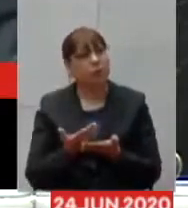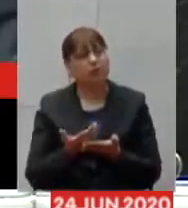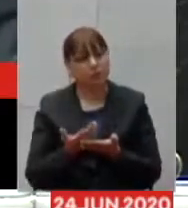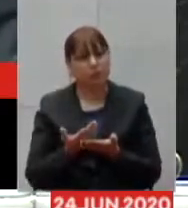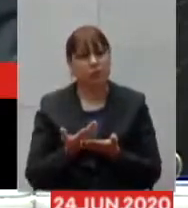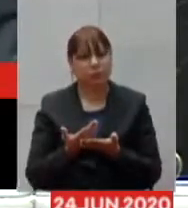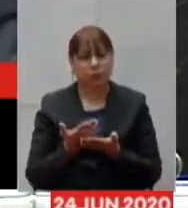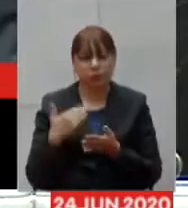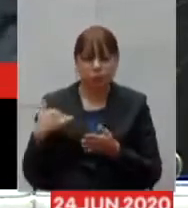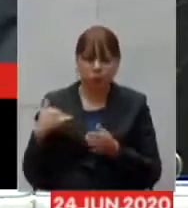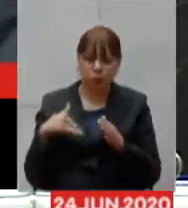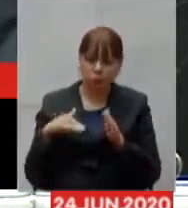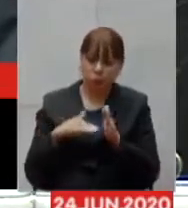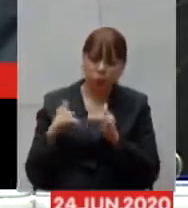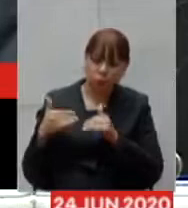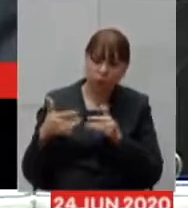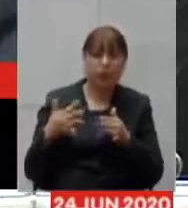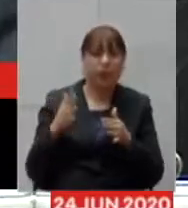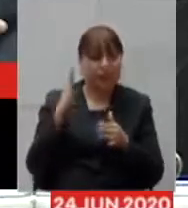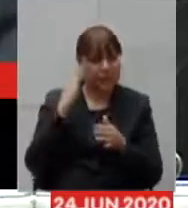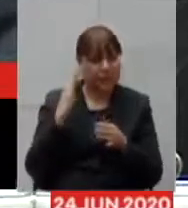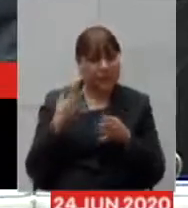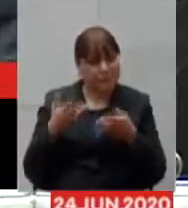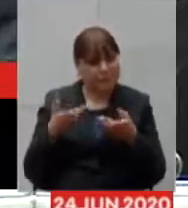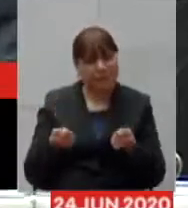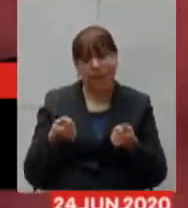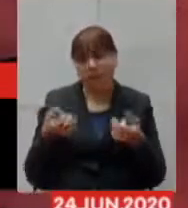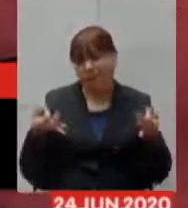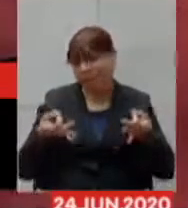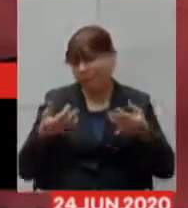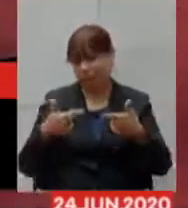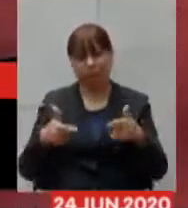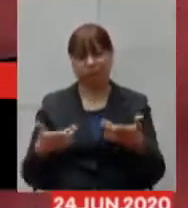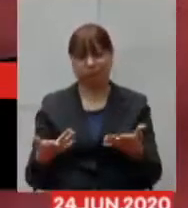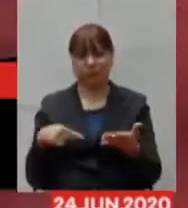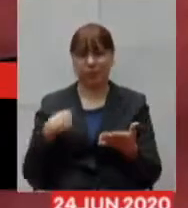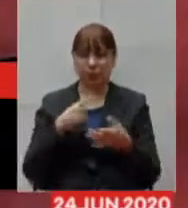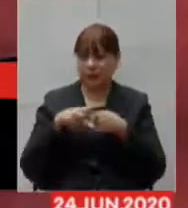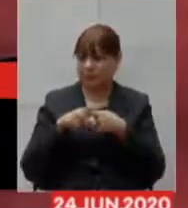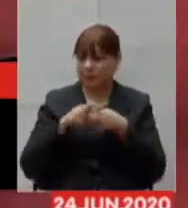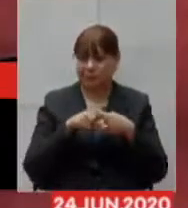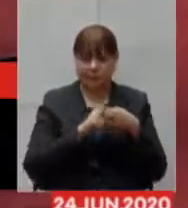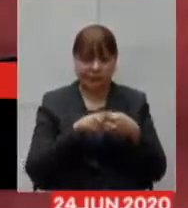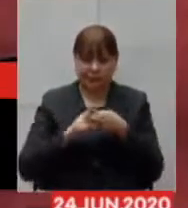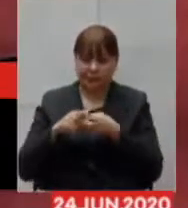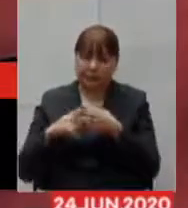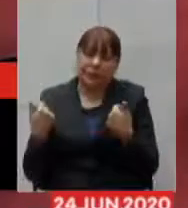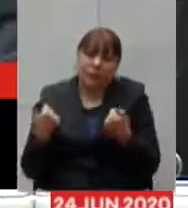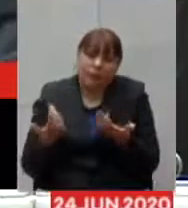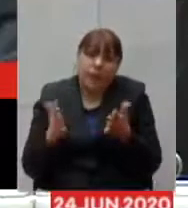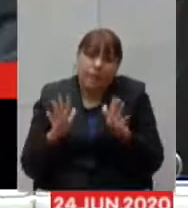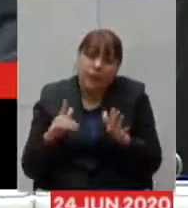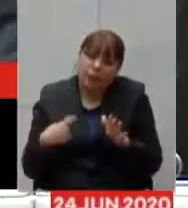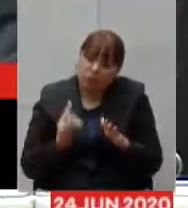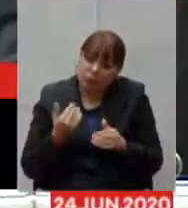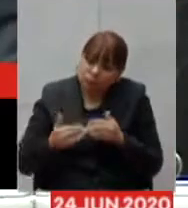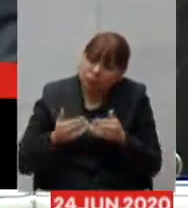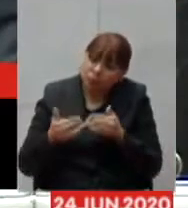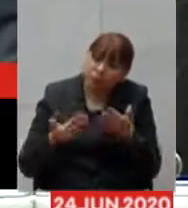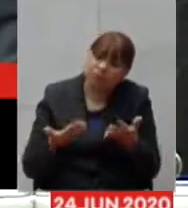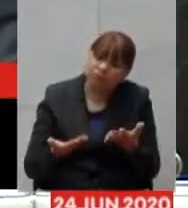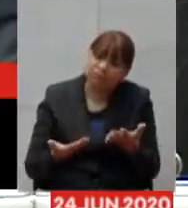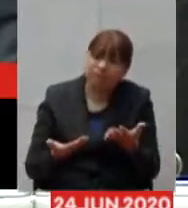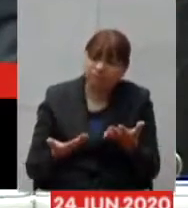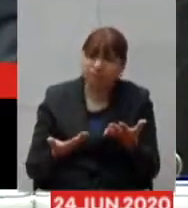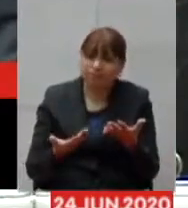naturalmente nada é perfeito a gente tem que estar sempre corrigindo os caminhos mas eu acho que nós estamos conduzindo com uma